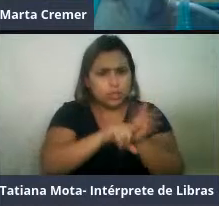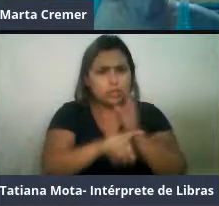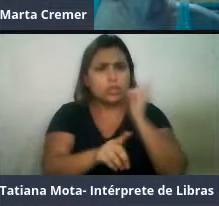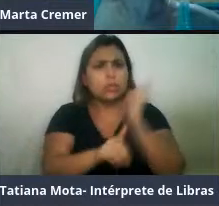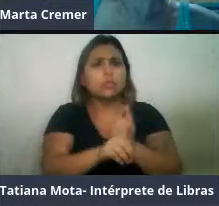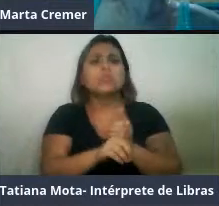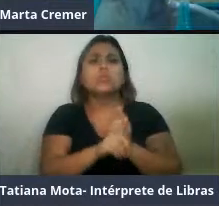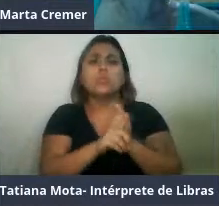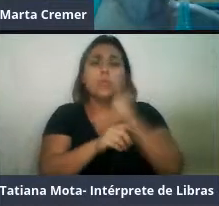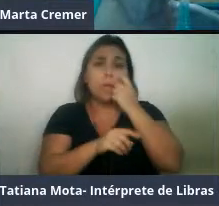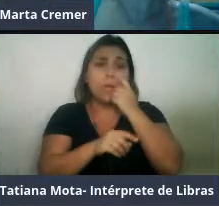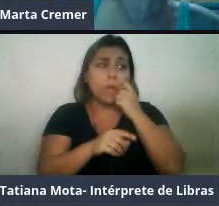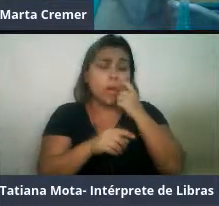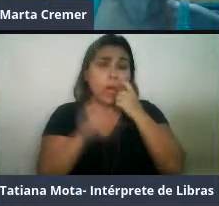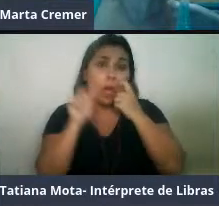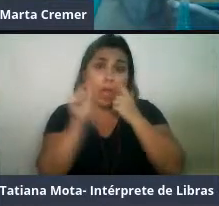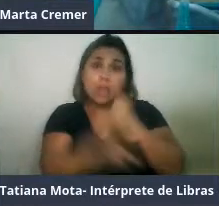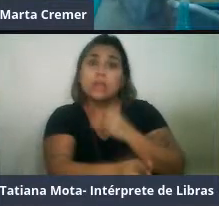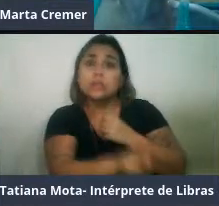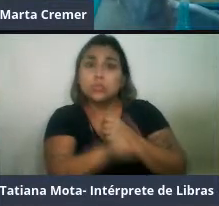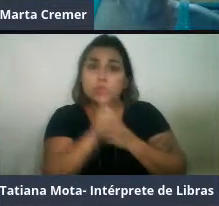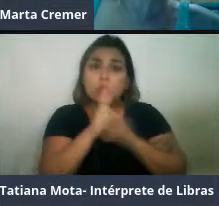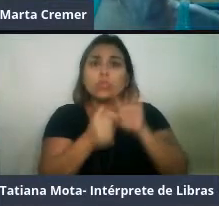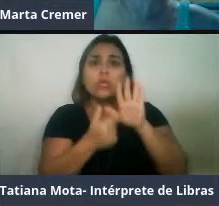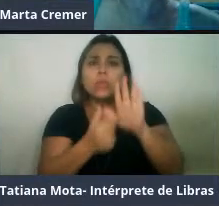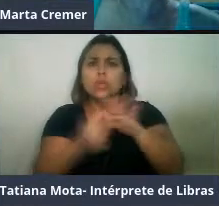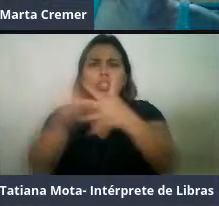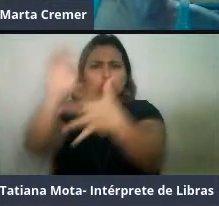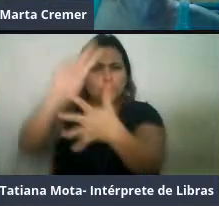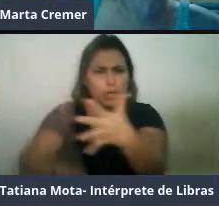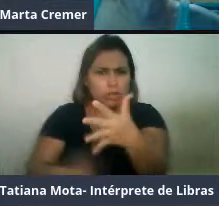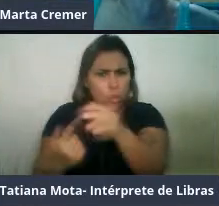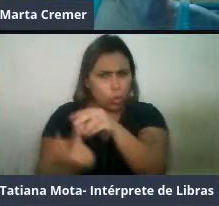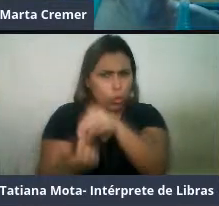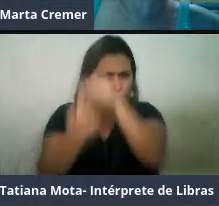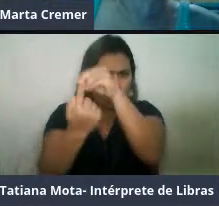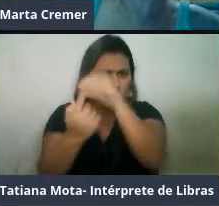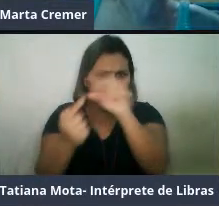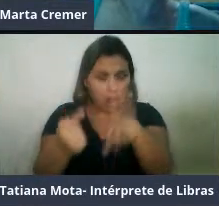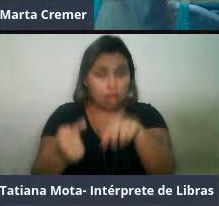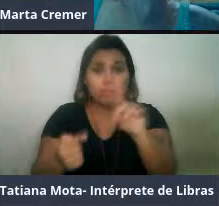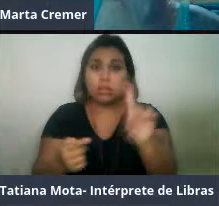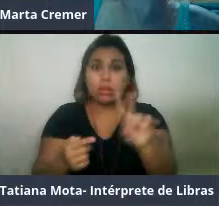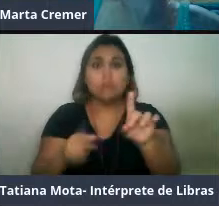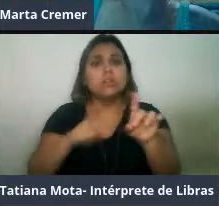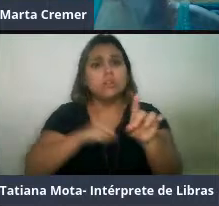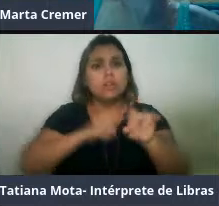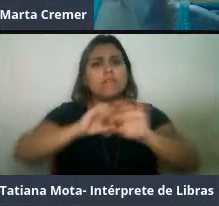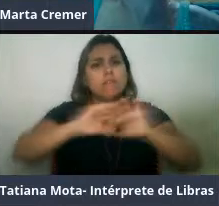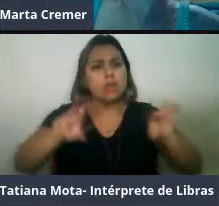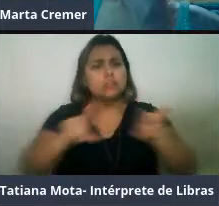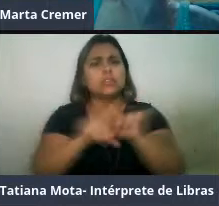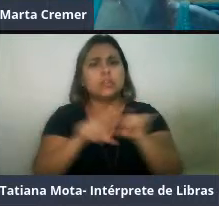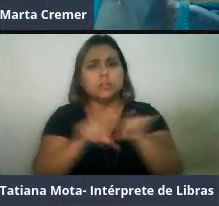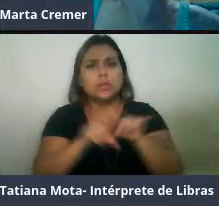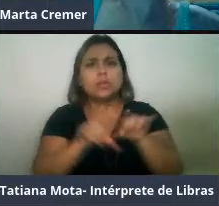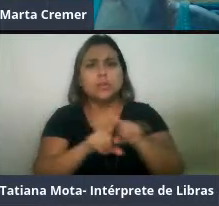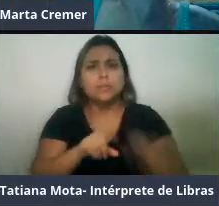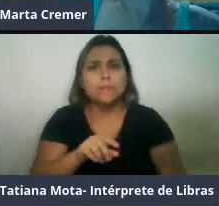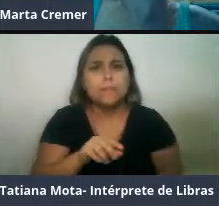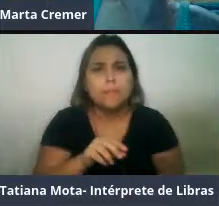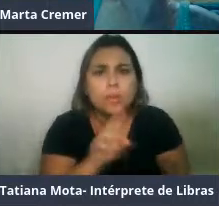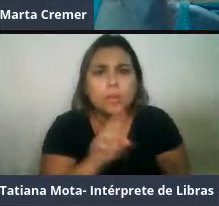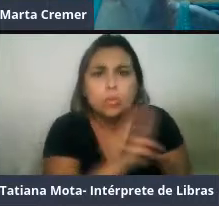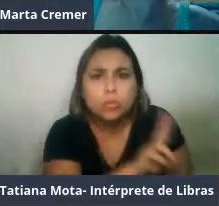têm demonstrado que, na verdade, não se trata de uma única espécie, né, então, hoje a gente tem descrita a Ineas Araguaenses, que tem essa distribuição